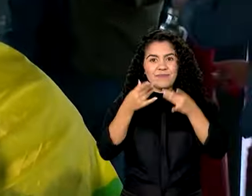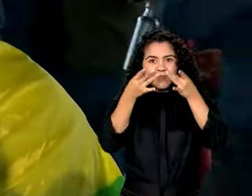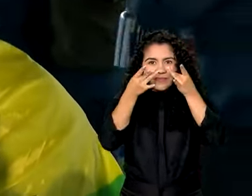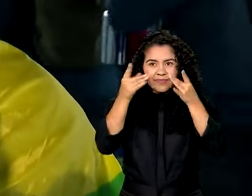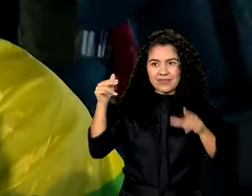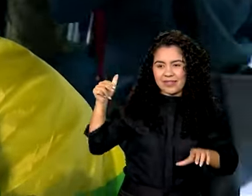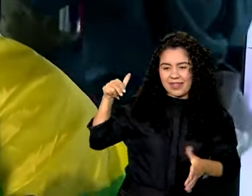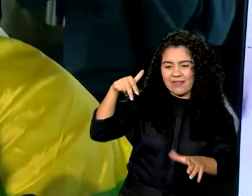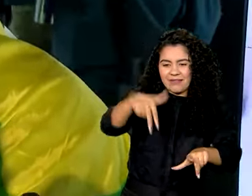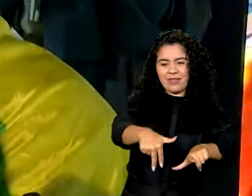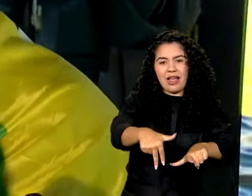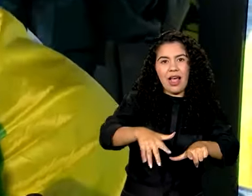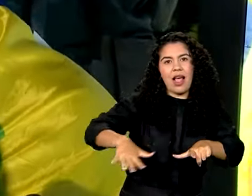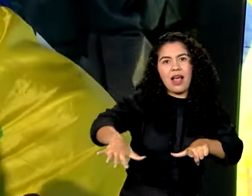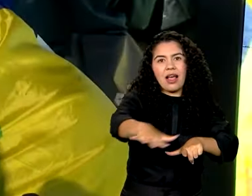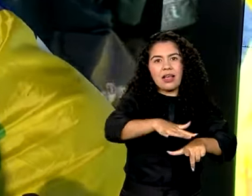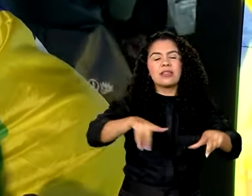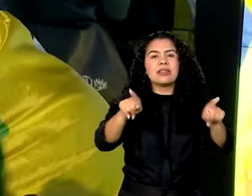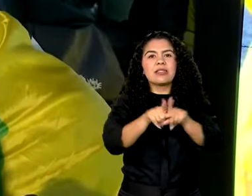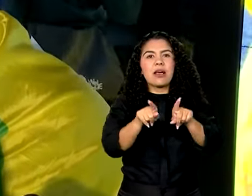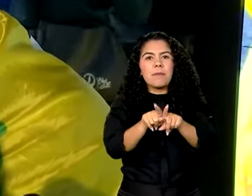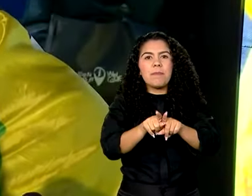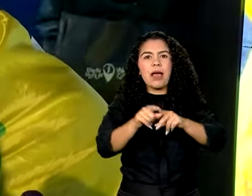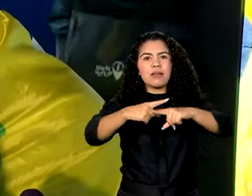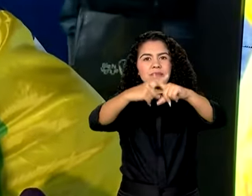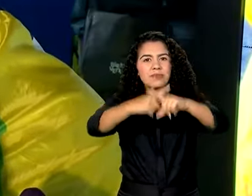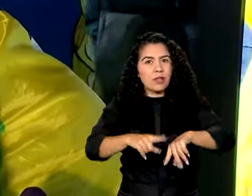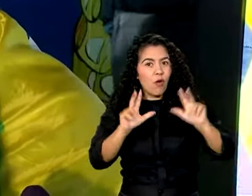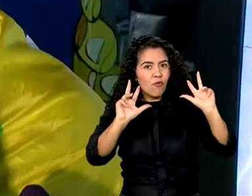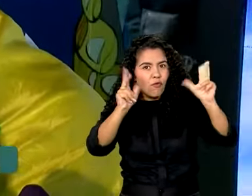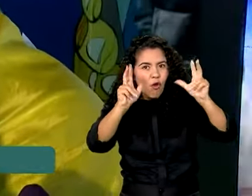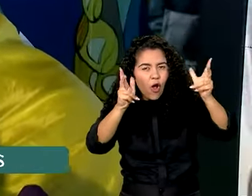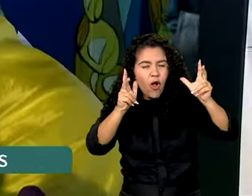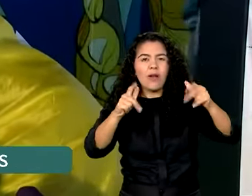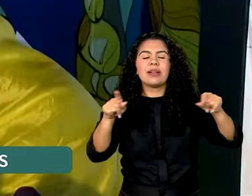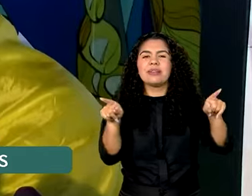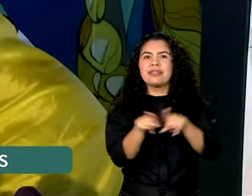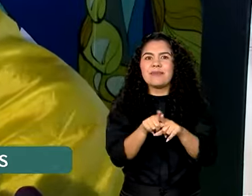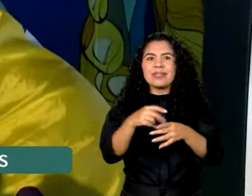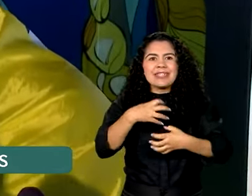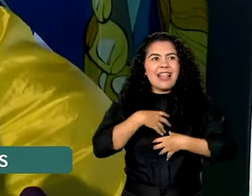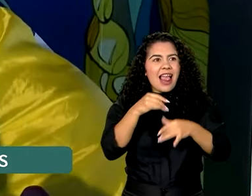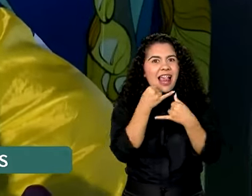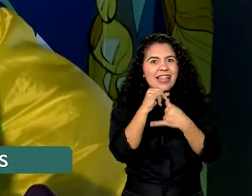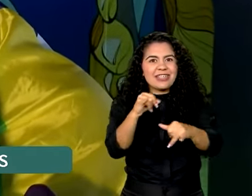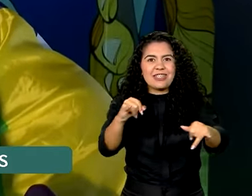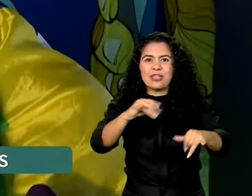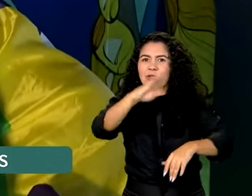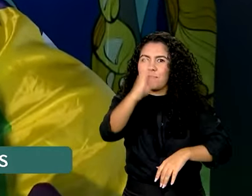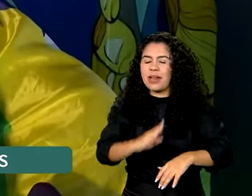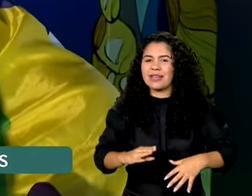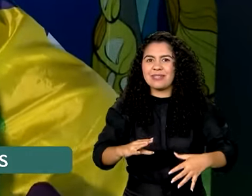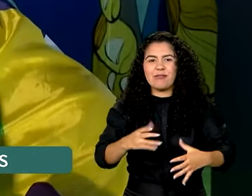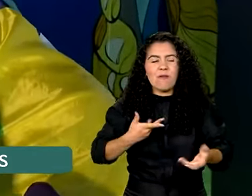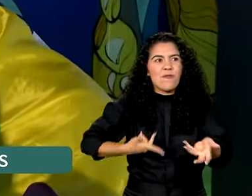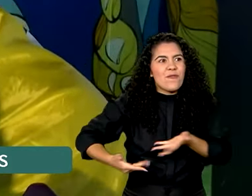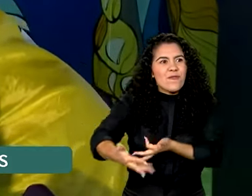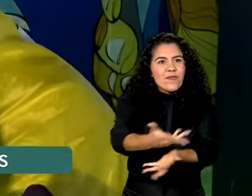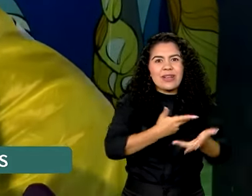ginásio, no vôlei. E a energia do Brasil é algo contagiante, algo